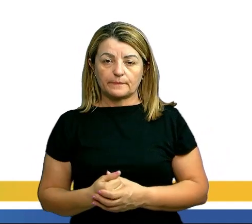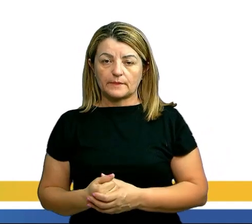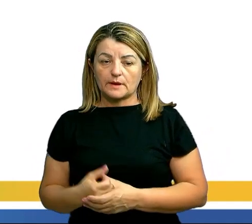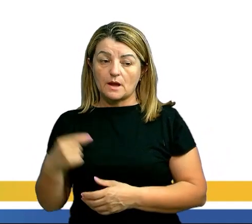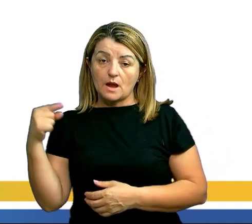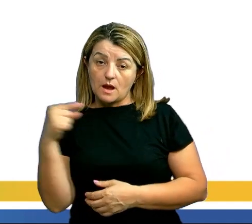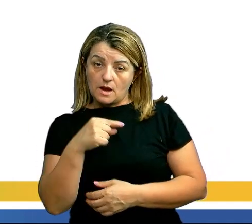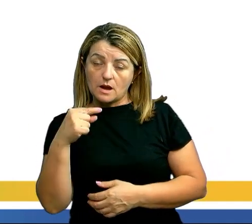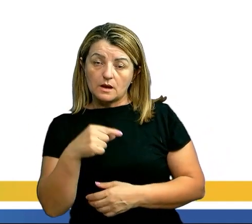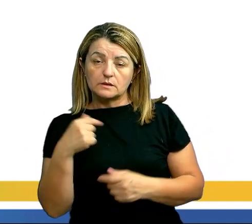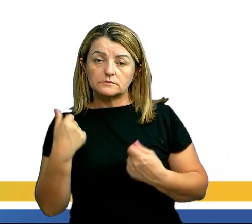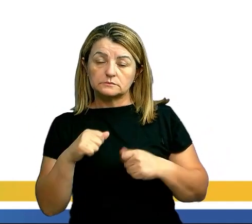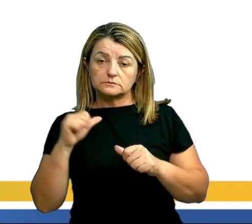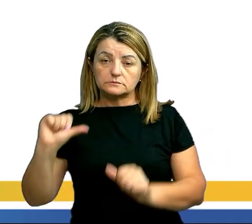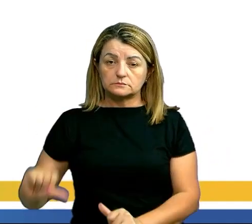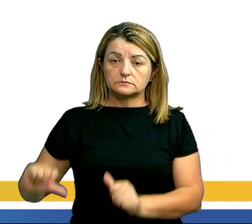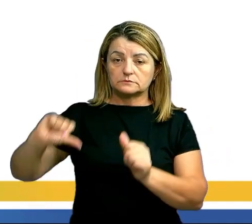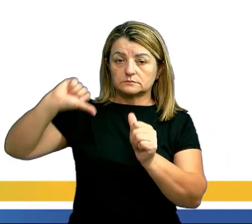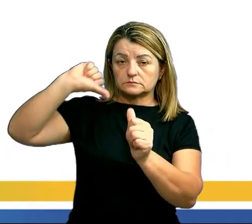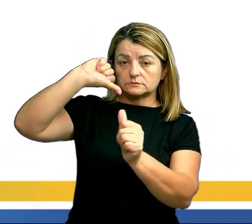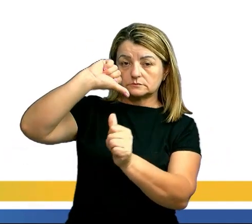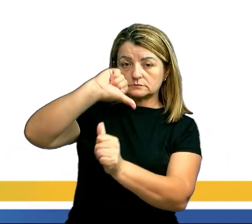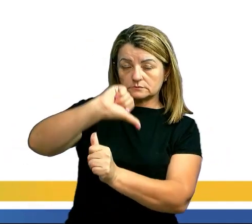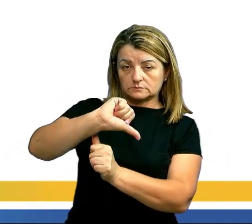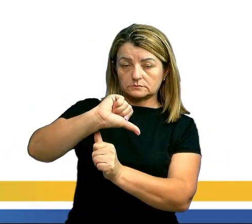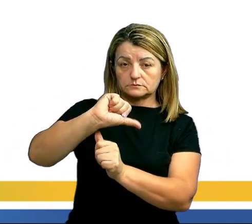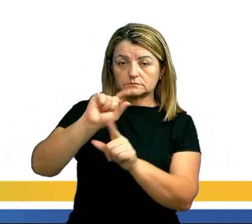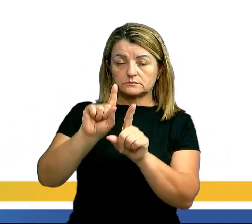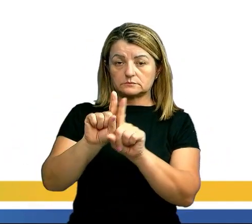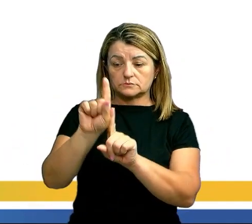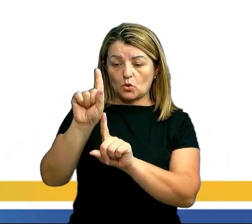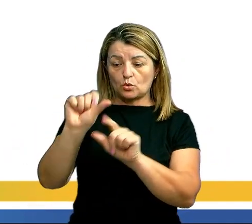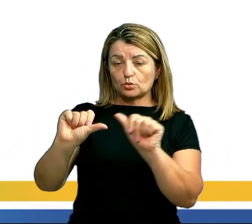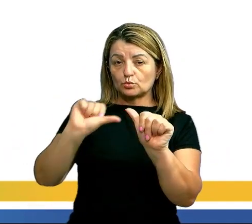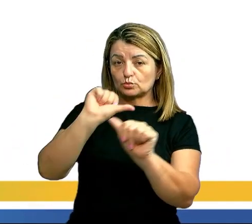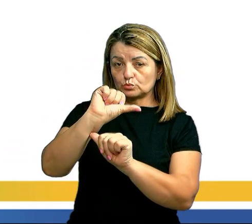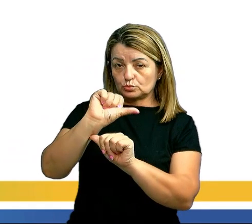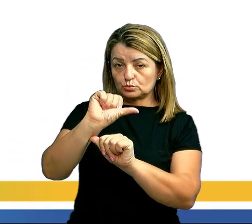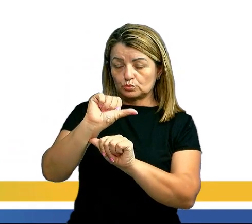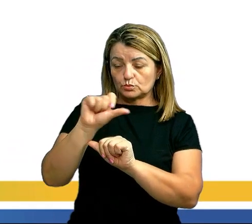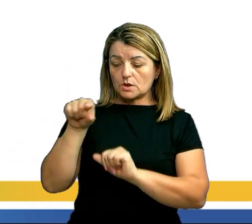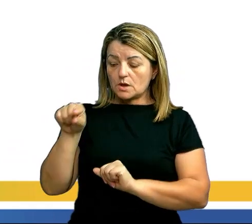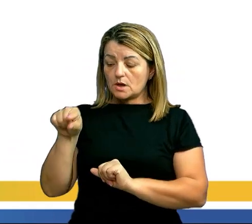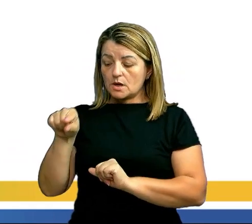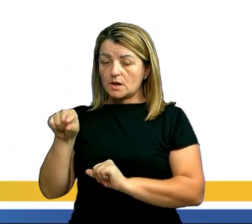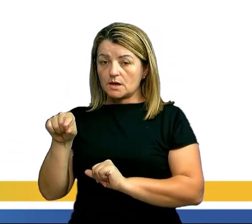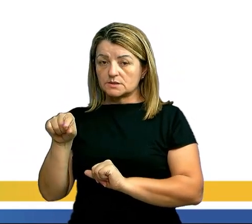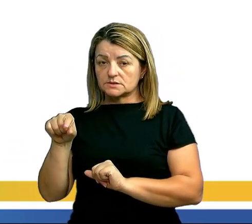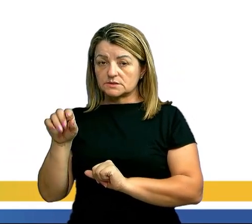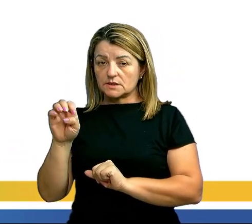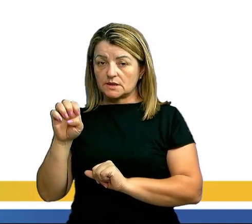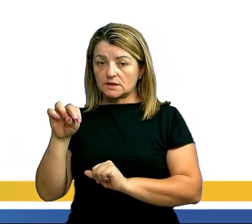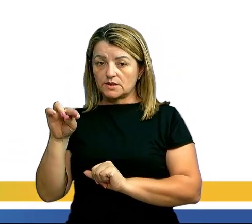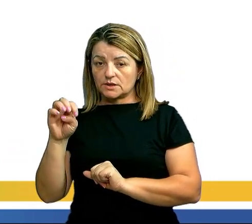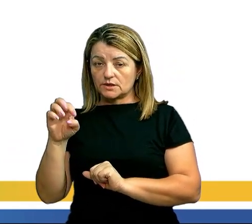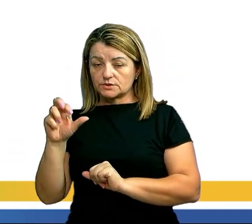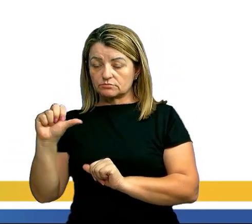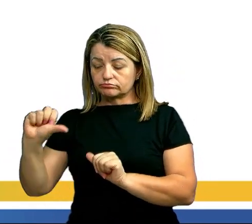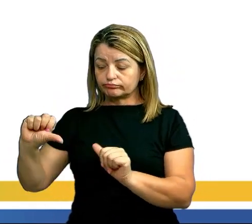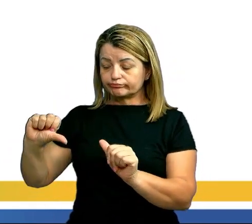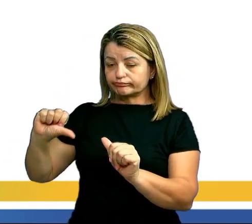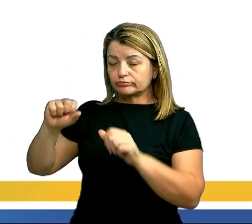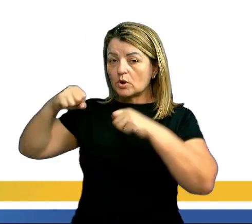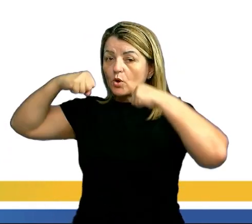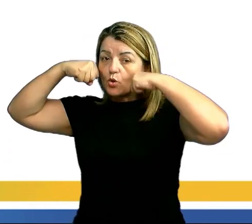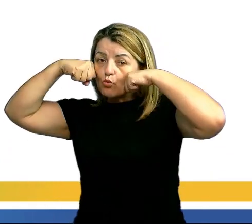faz necessário fazer uma conversão dessa temperatura ou seja a energia transferida para a evaporação do suor durante